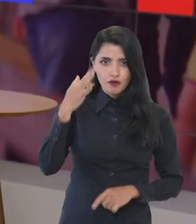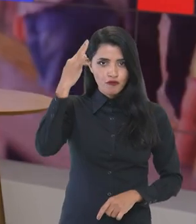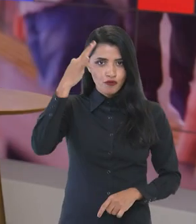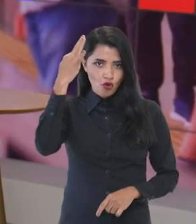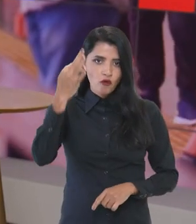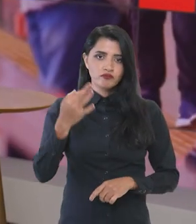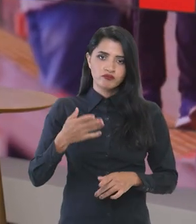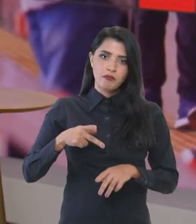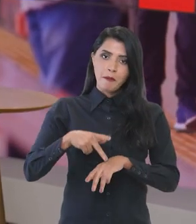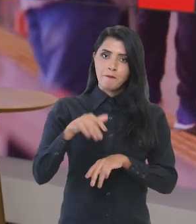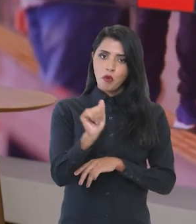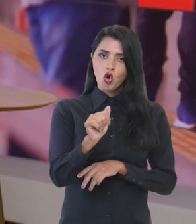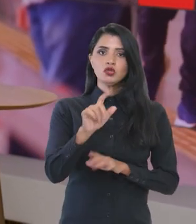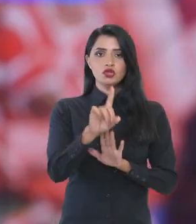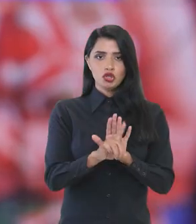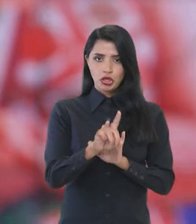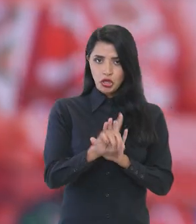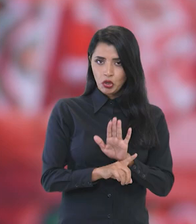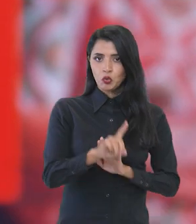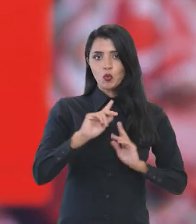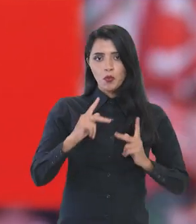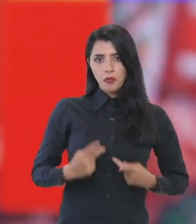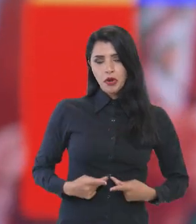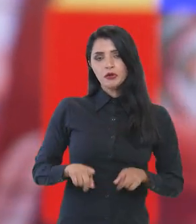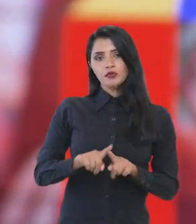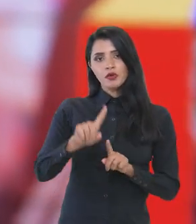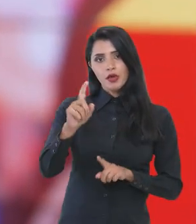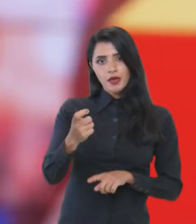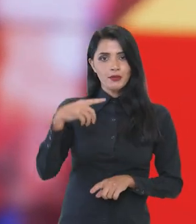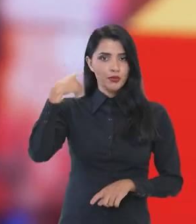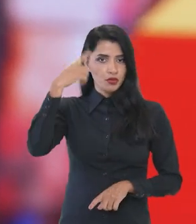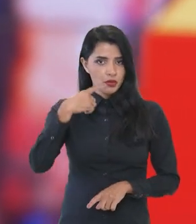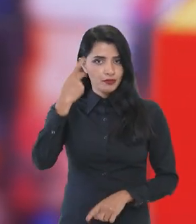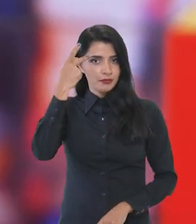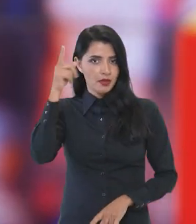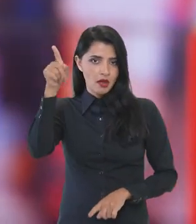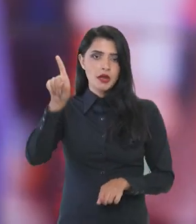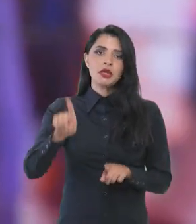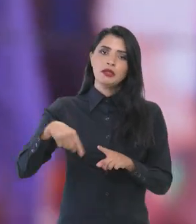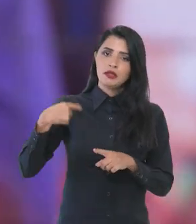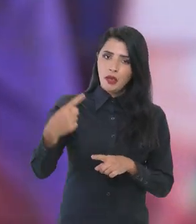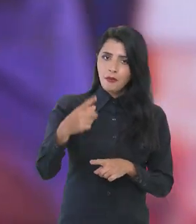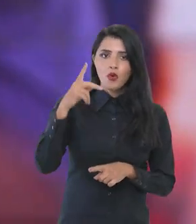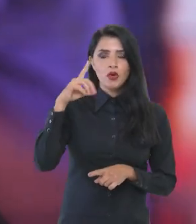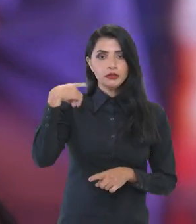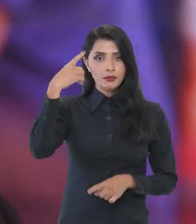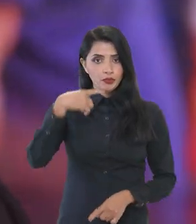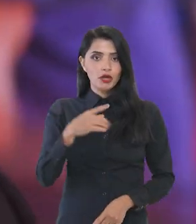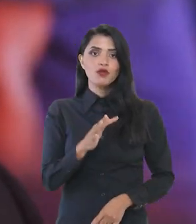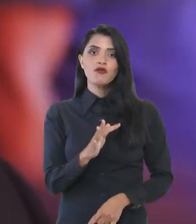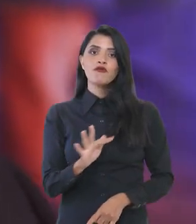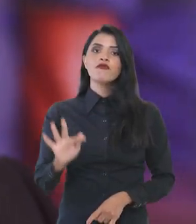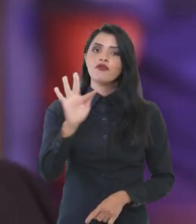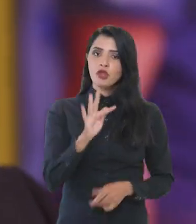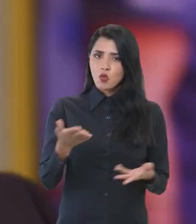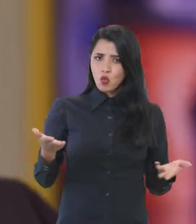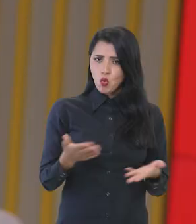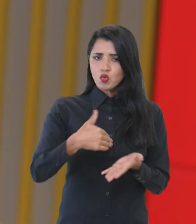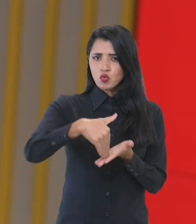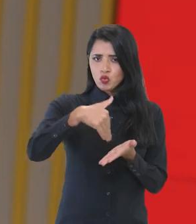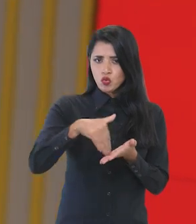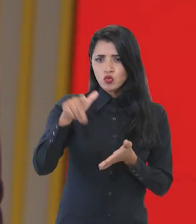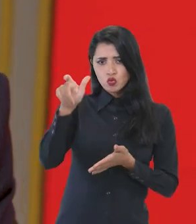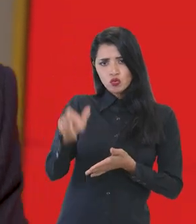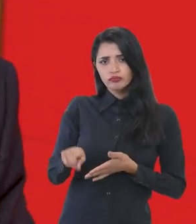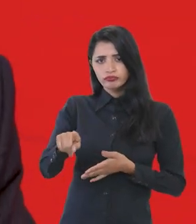Simões é filósofo, pós-graduado em Direitos Humanos, foi deputado estadual em São Paulo e depois deputado federal. Hoje, como